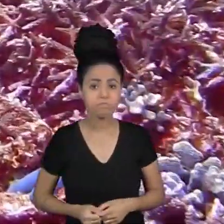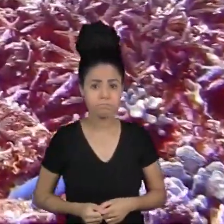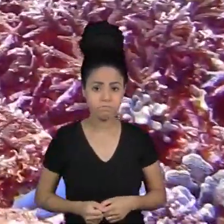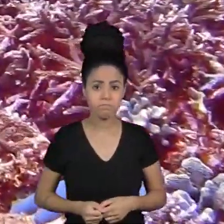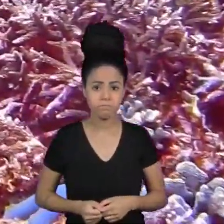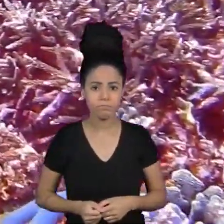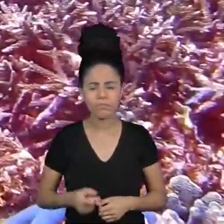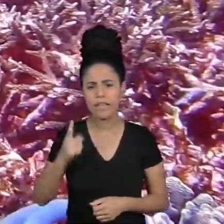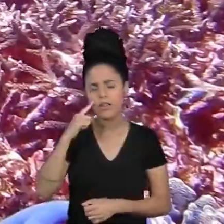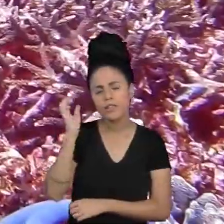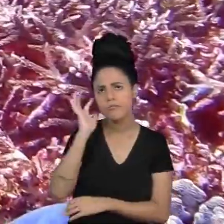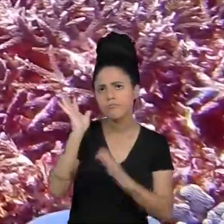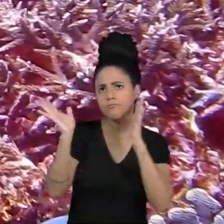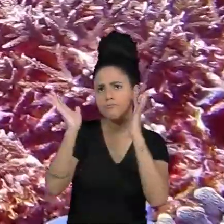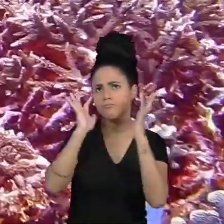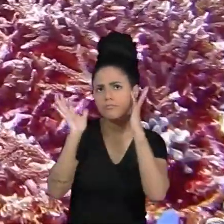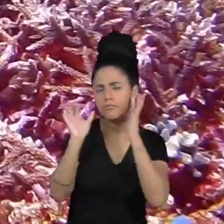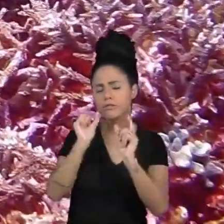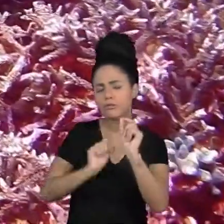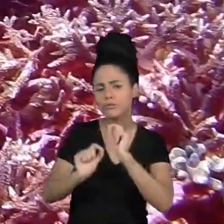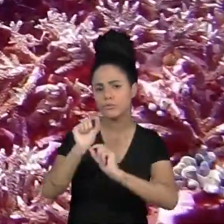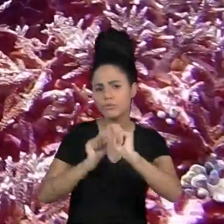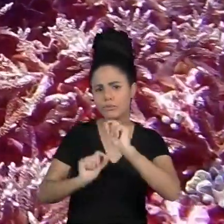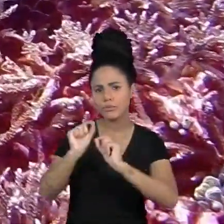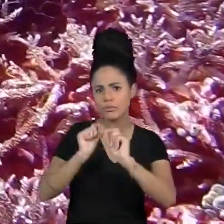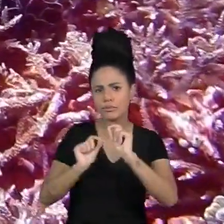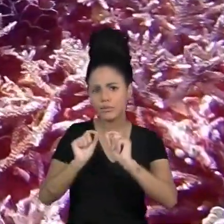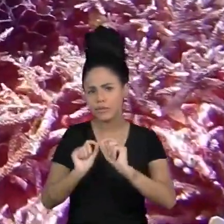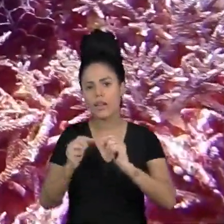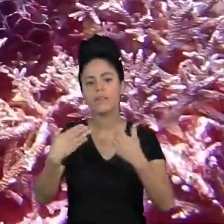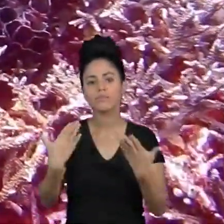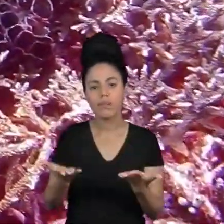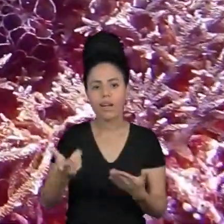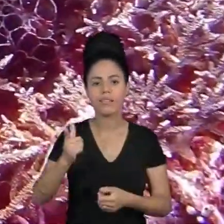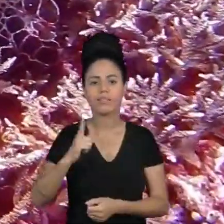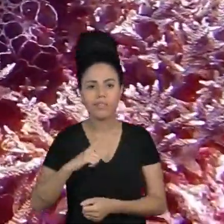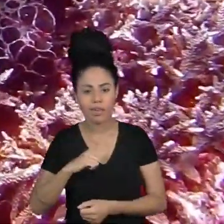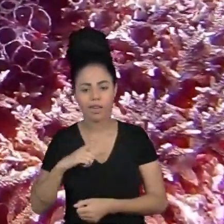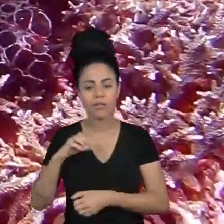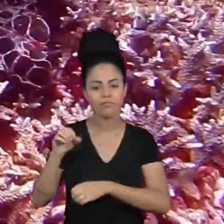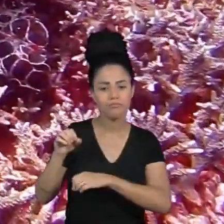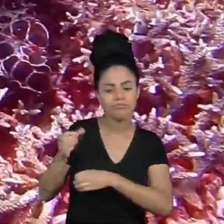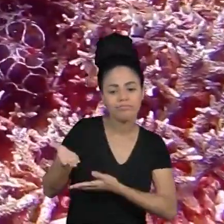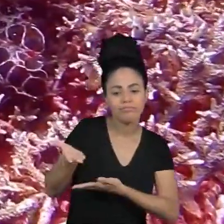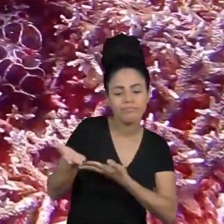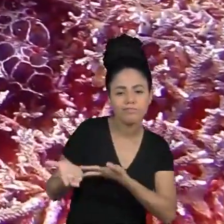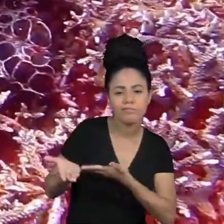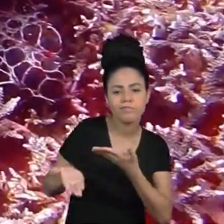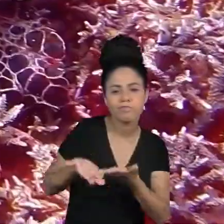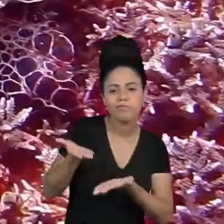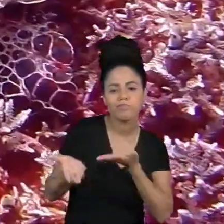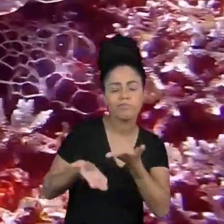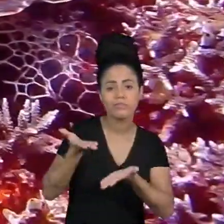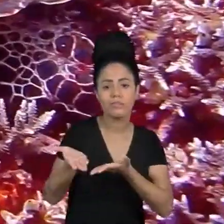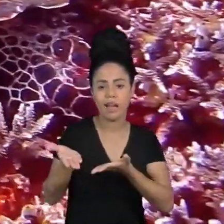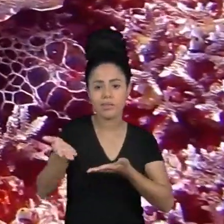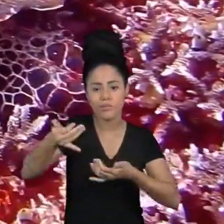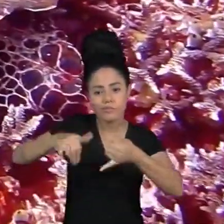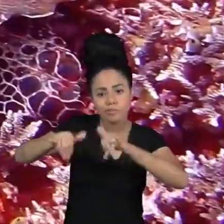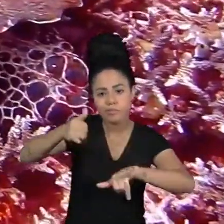podemos pensar por exemplo também que muitas fontes de medicamentos e de agentes bioquímicos são